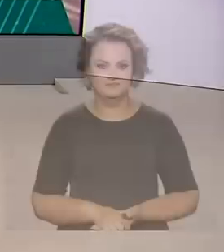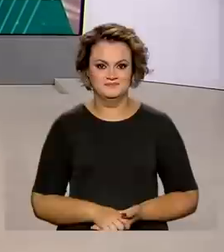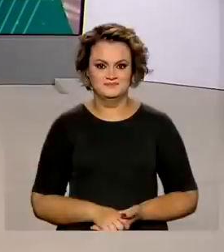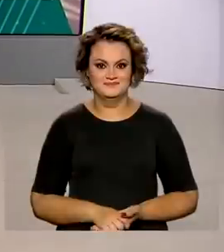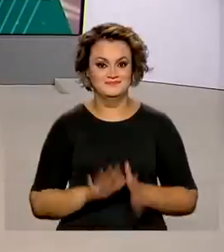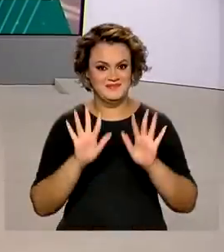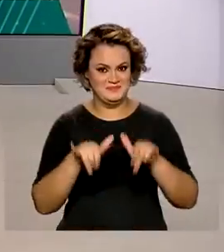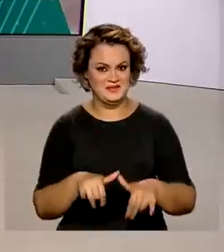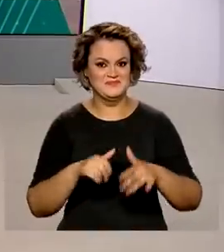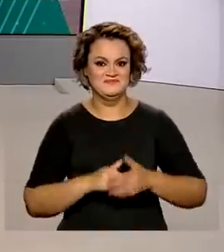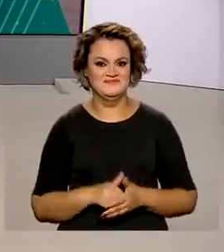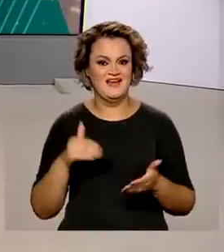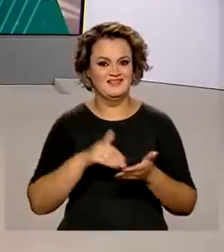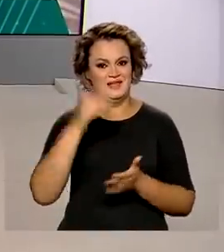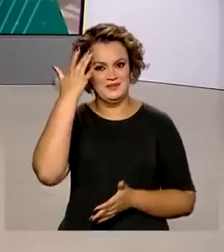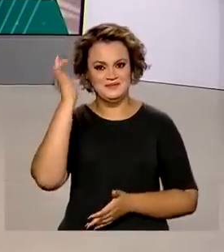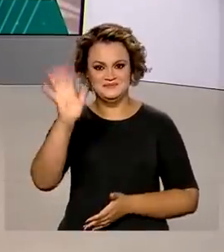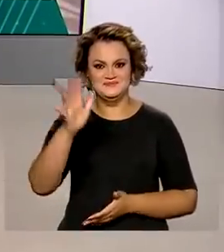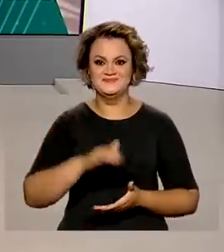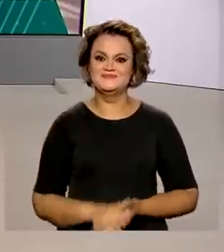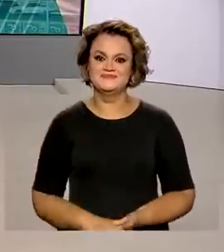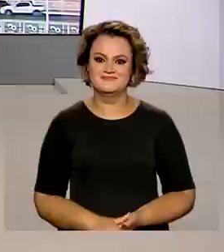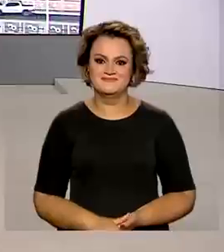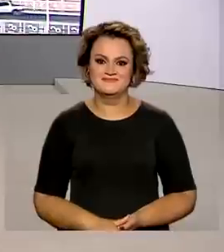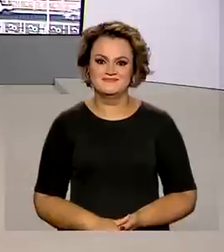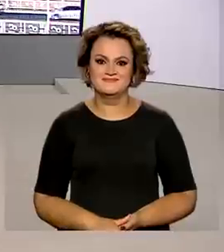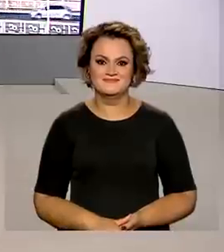A gente fica por aqui, até amanhã. Tchau, tchau.